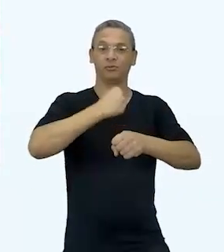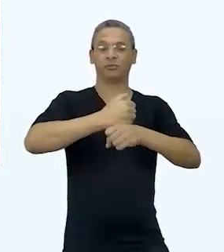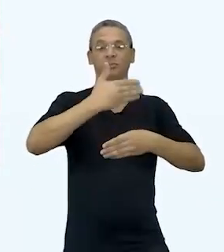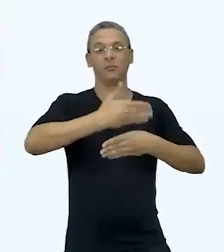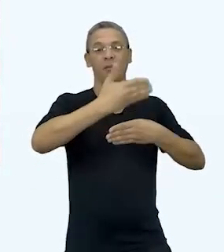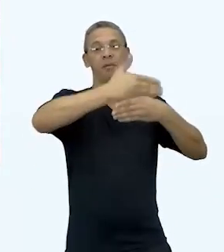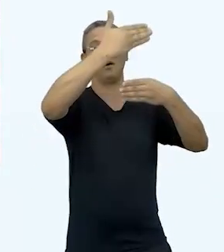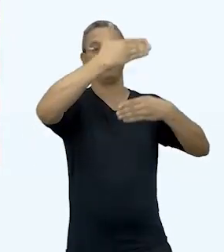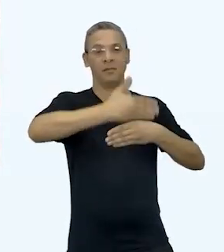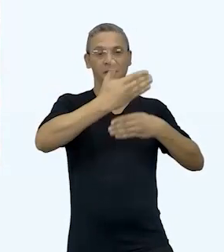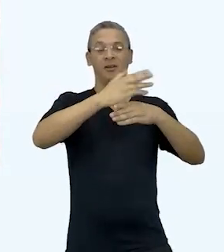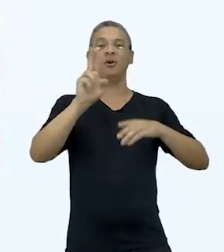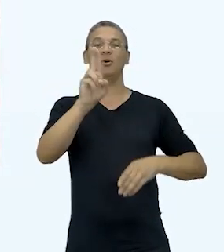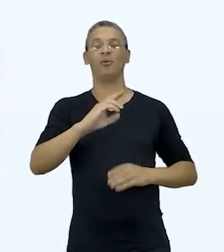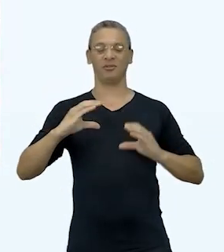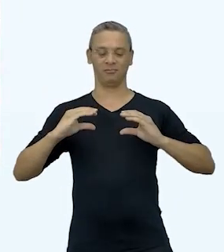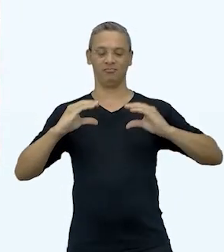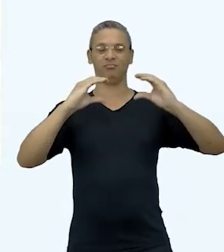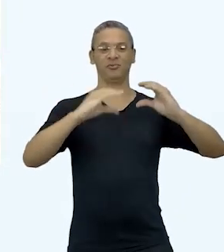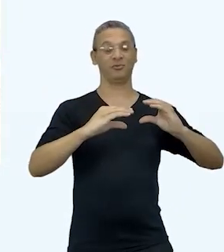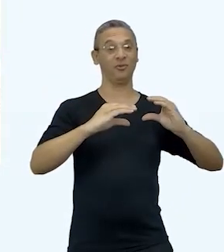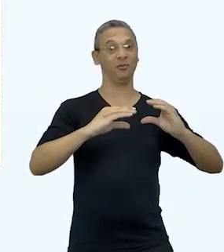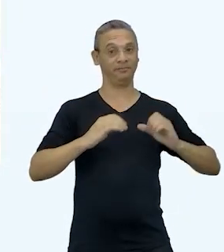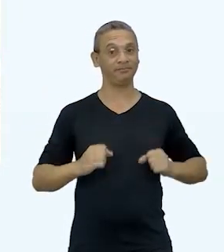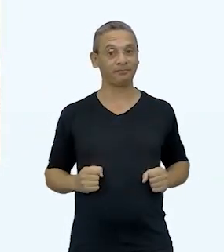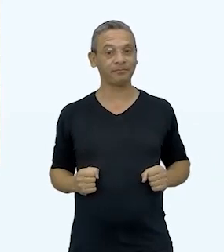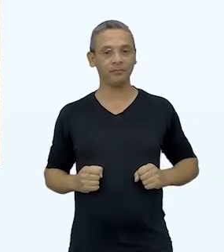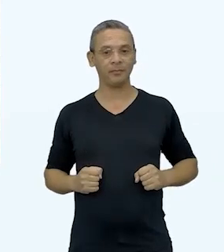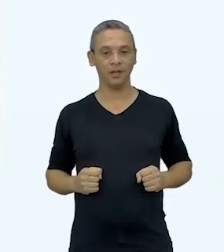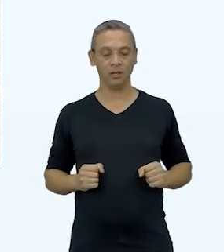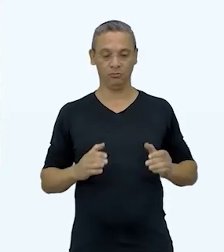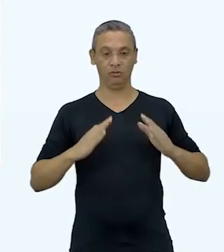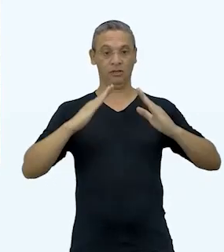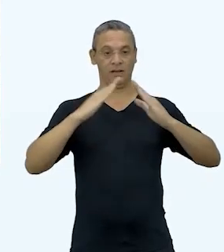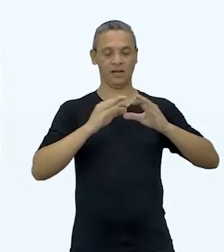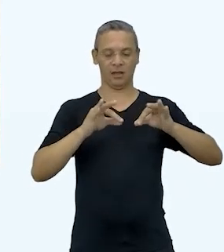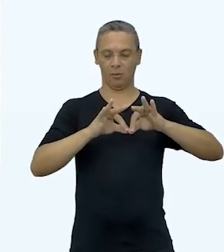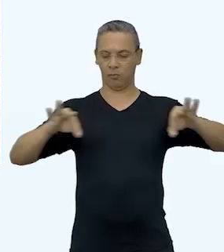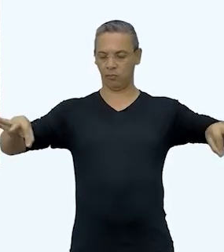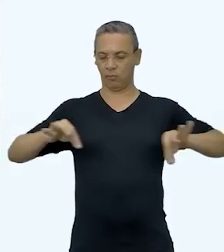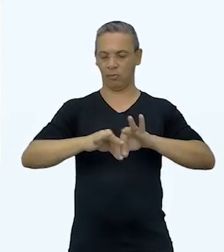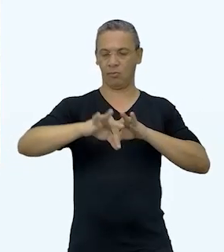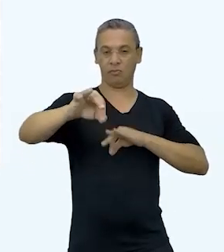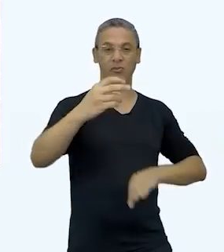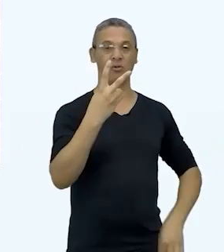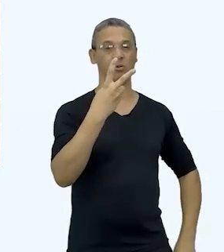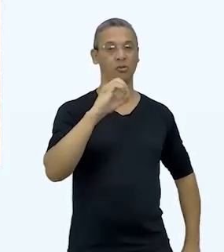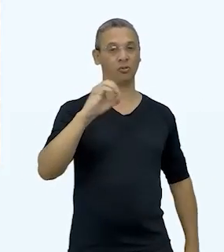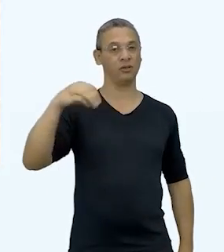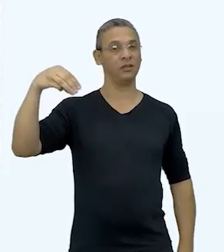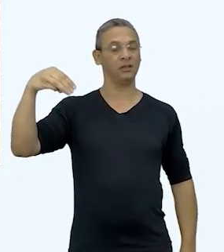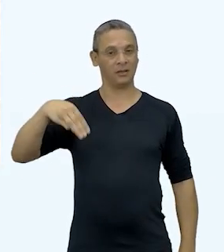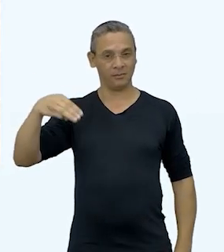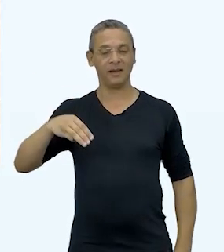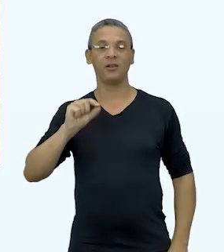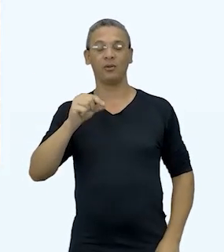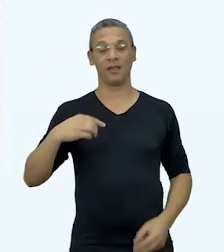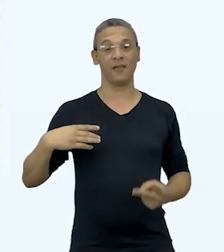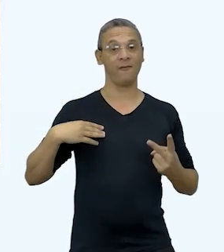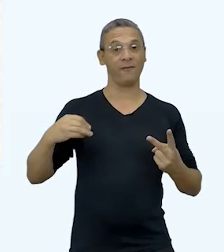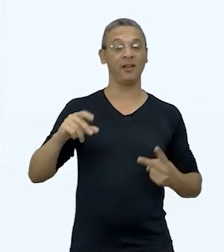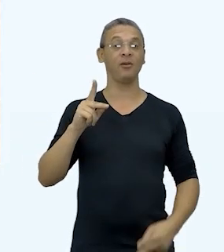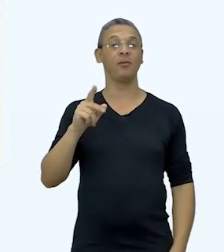utilizando o tijolo ecológico. A casa terá 200 metros quadrados e está sendo construída para o filho Patrick,